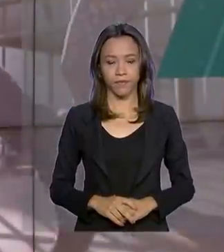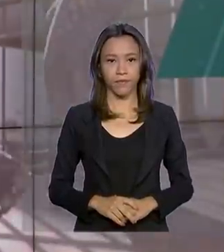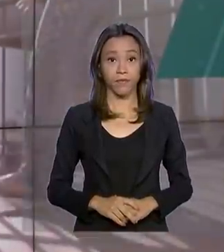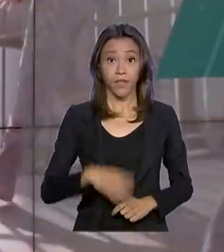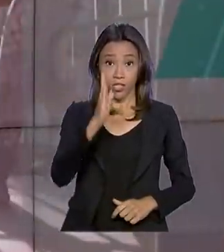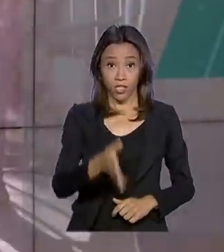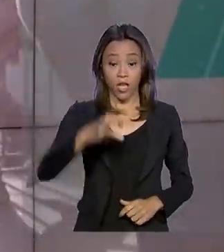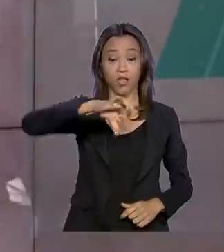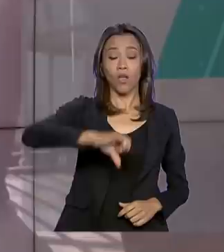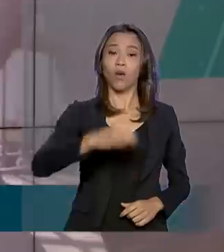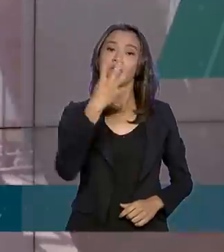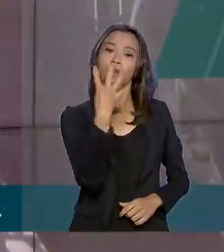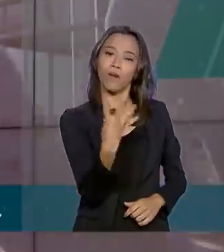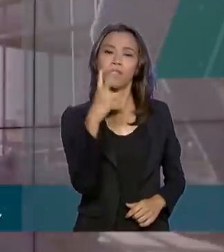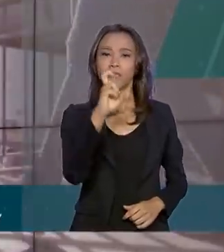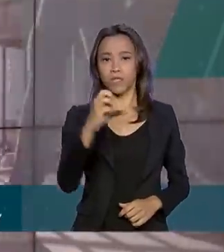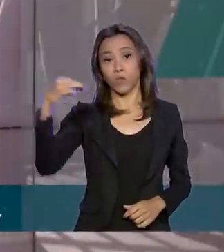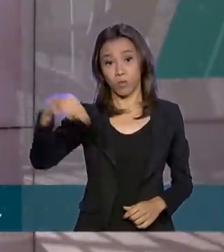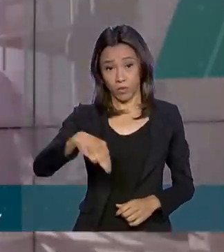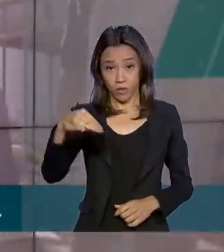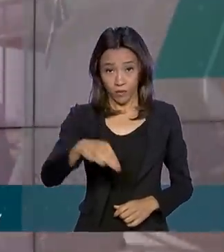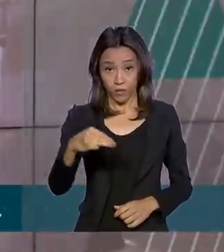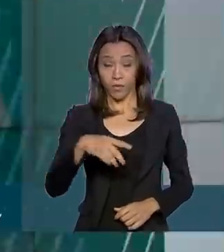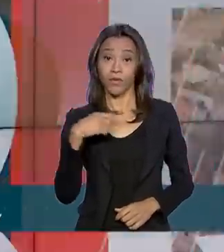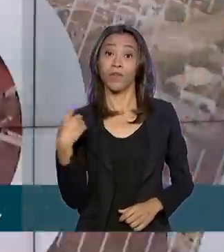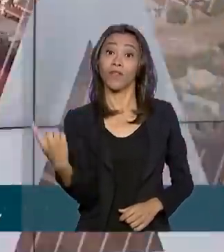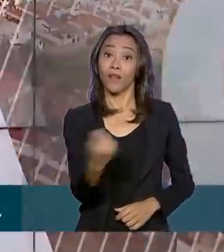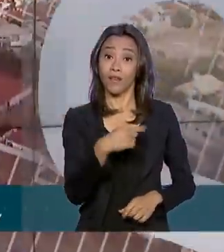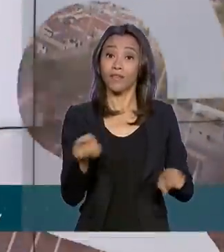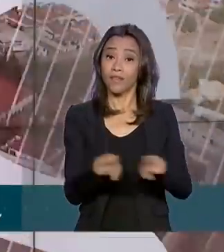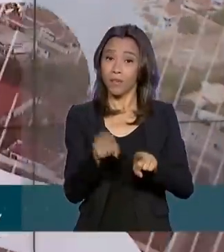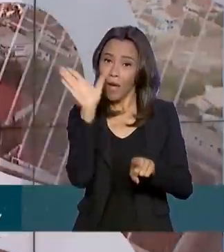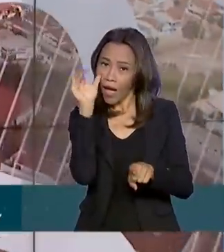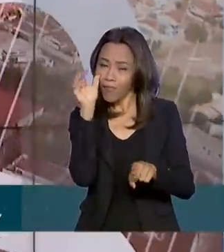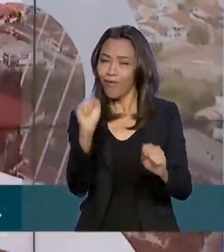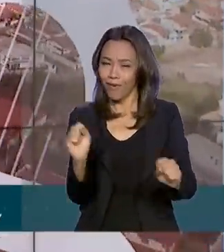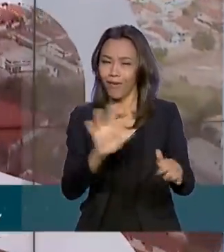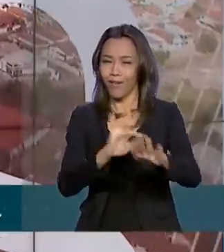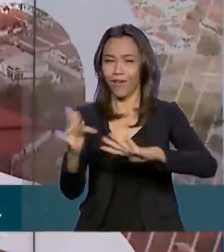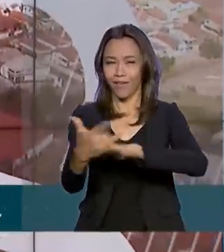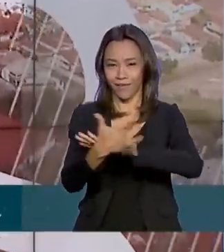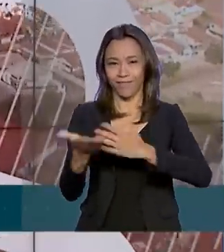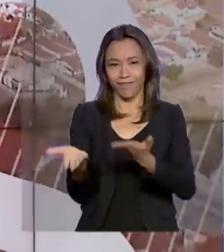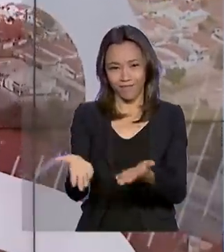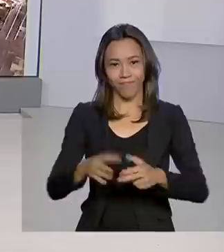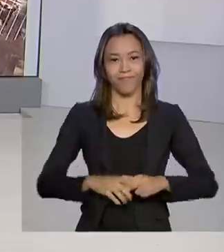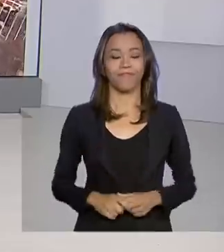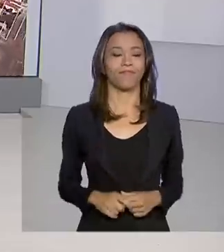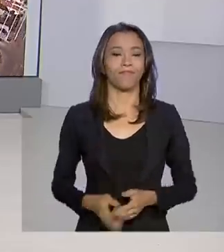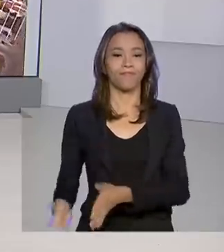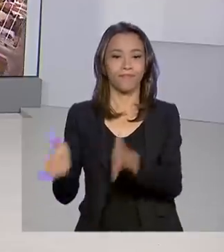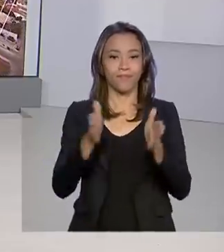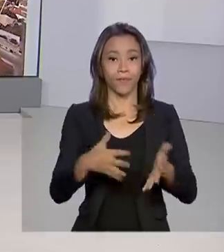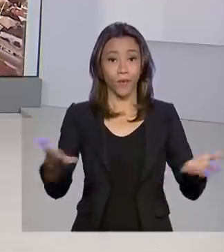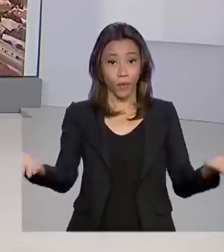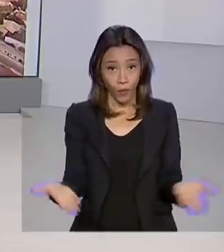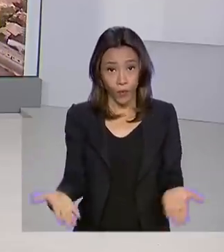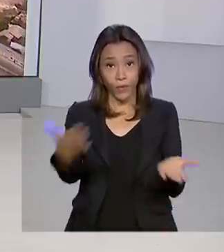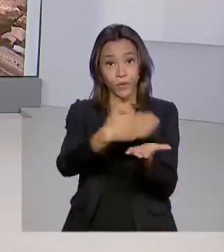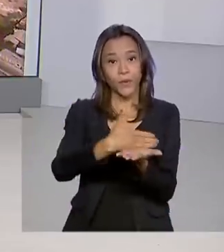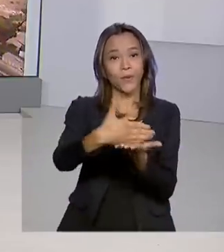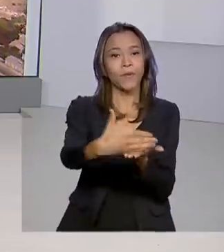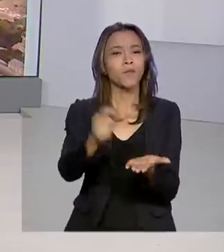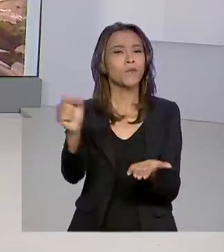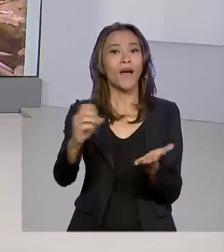São 9 horas e 45 minutos, estamos ao vivo também pelas redes sociais. Começa hoje a